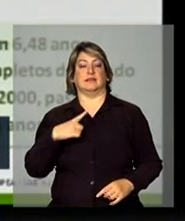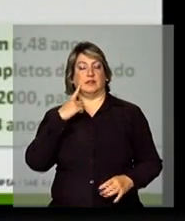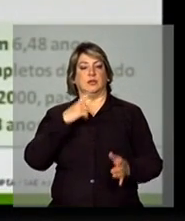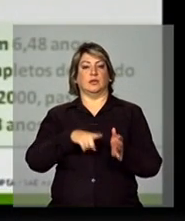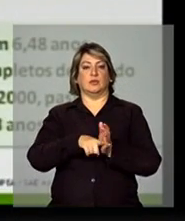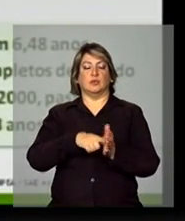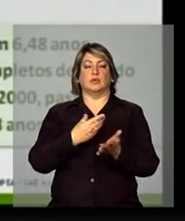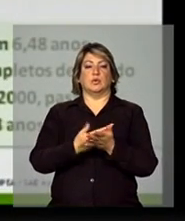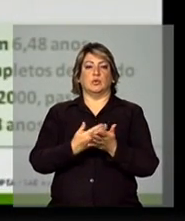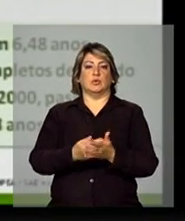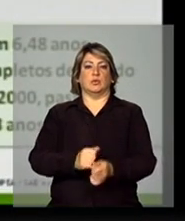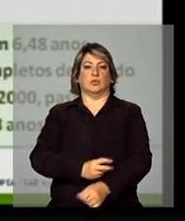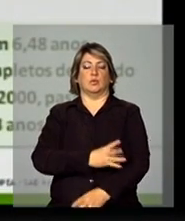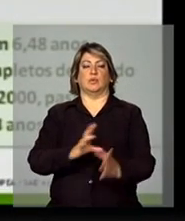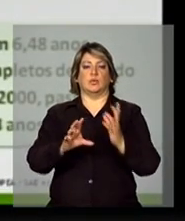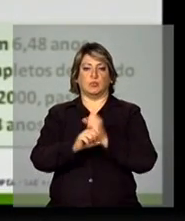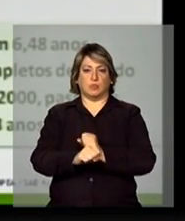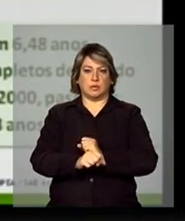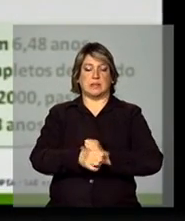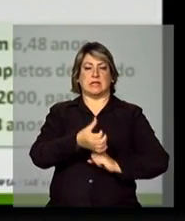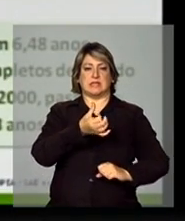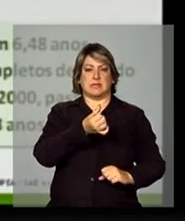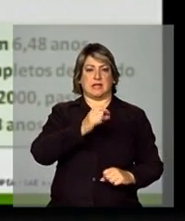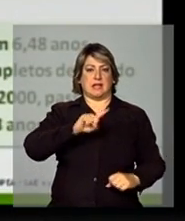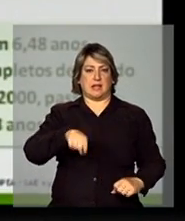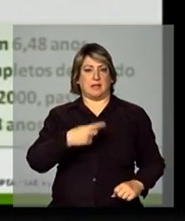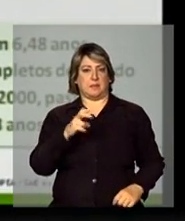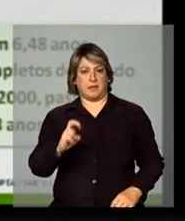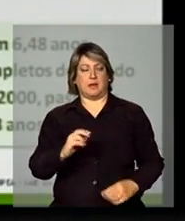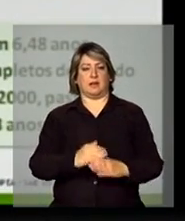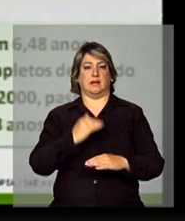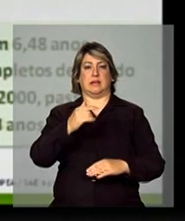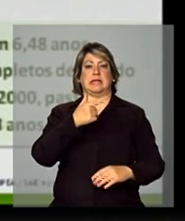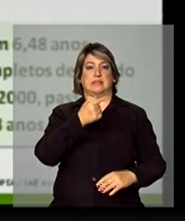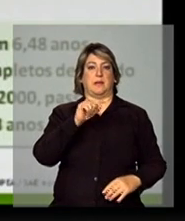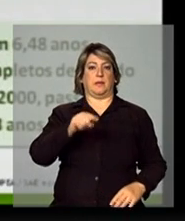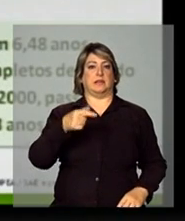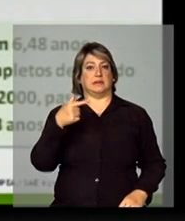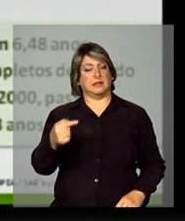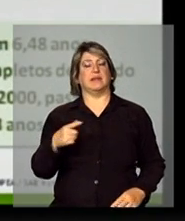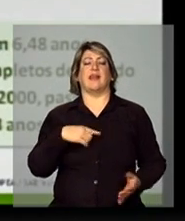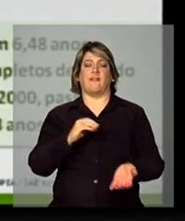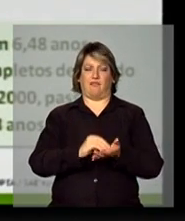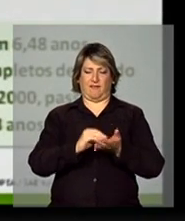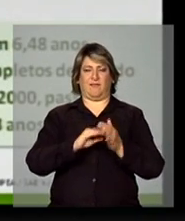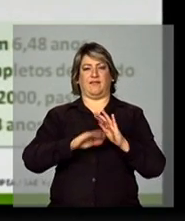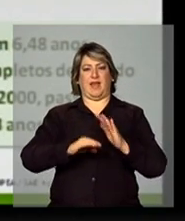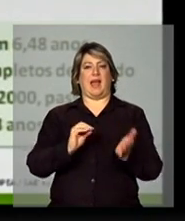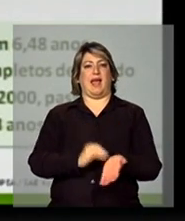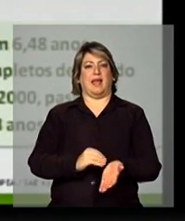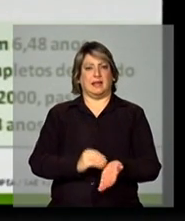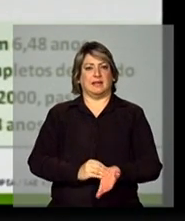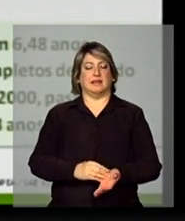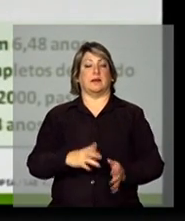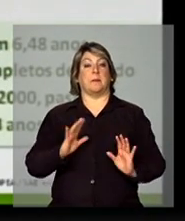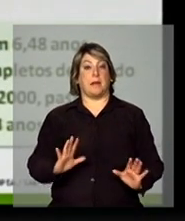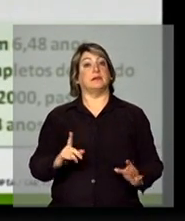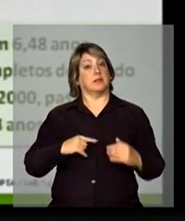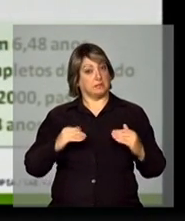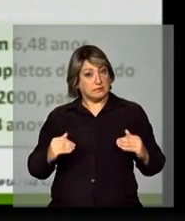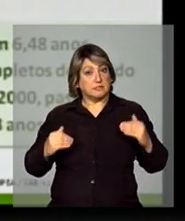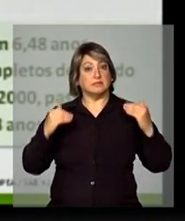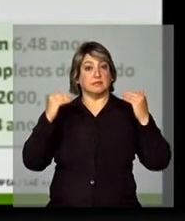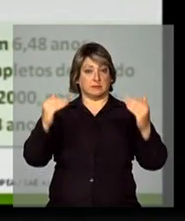sobem de 6,5% para 7,7%, obviamente, é um nível baixo ainda de educação, mas com uma derivada, com uma